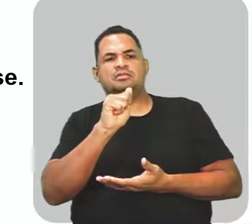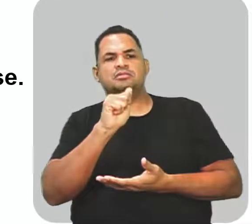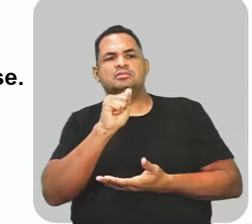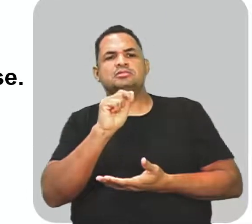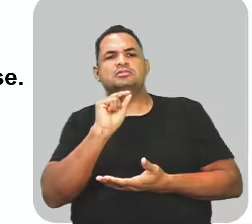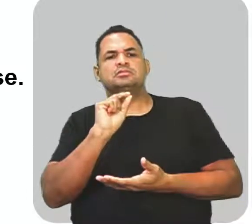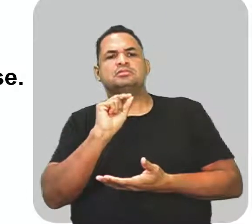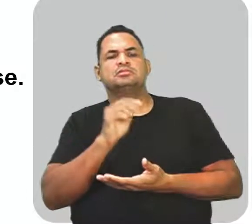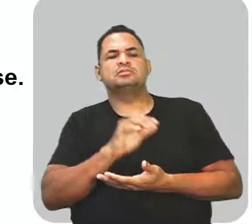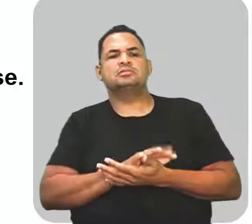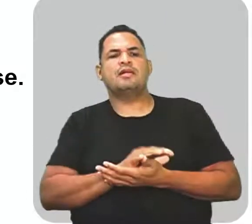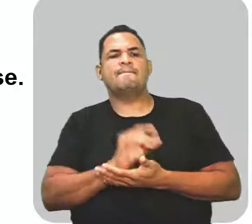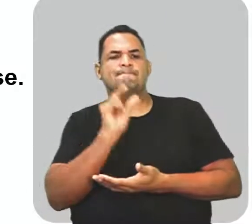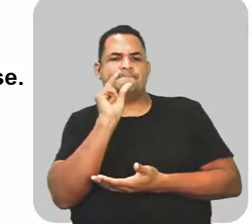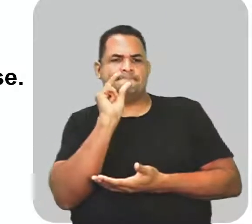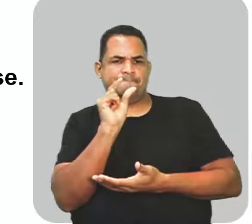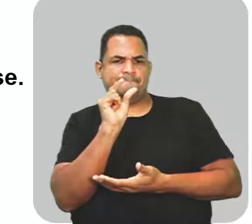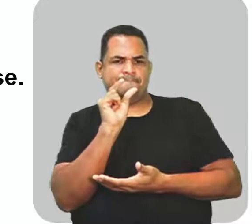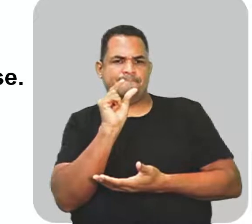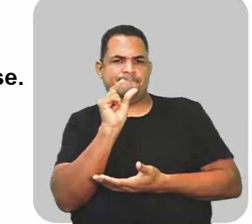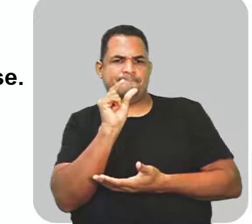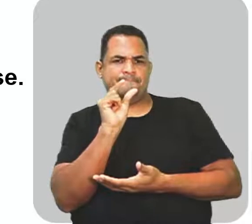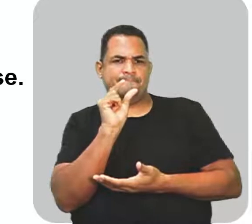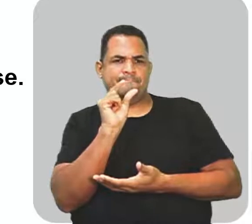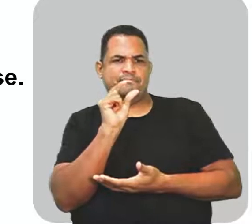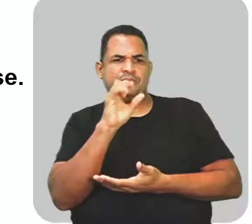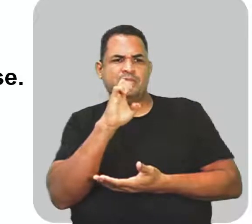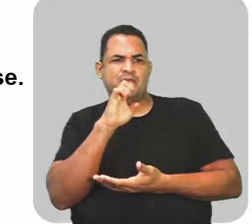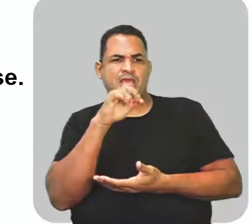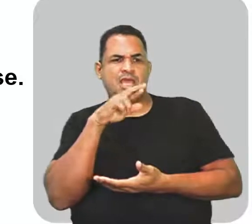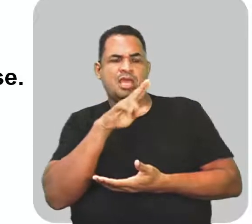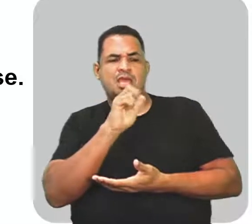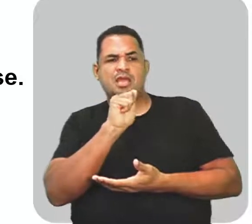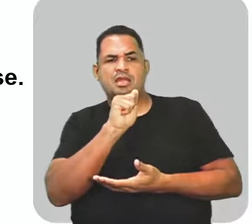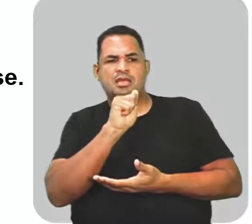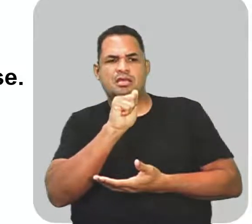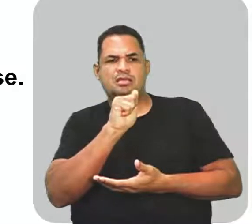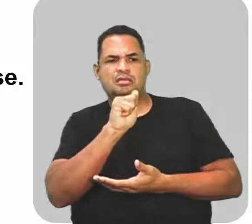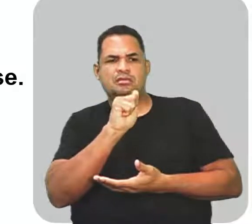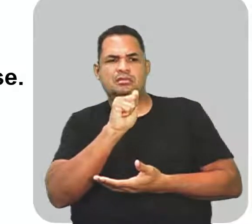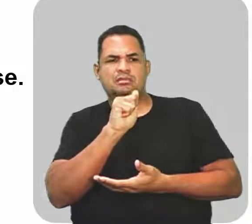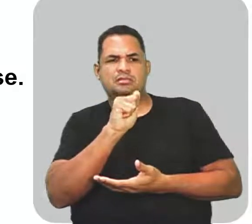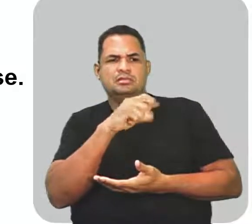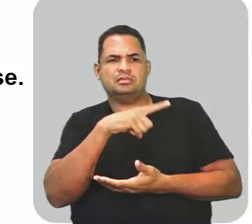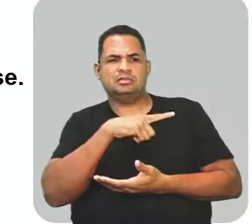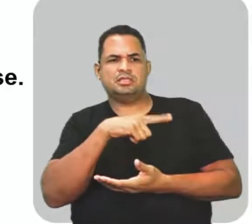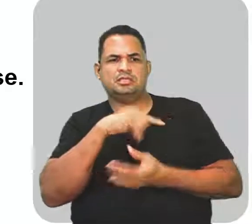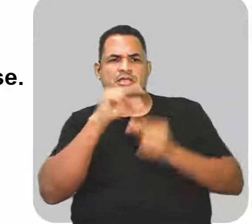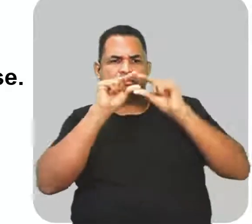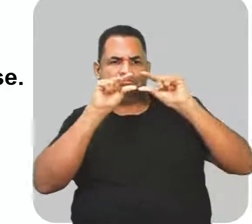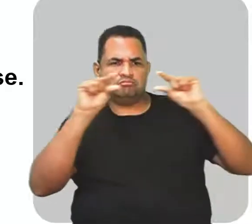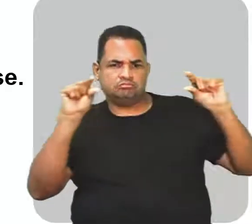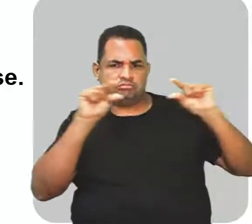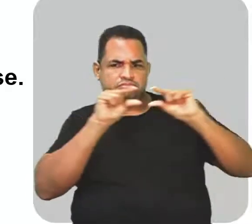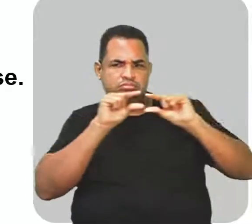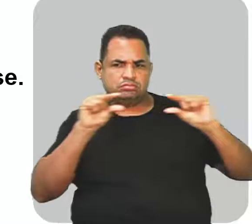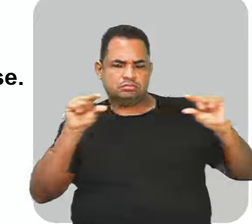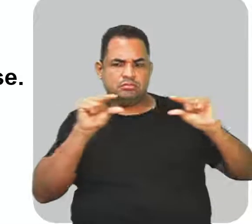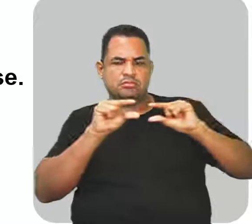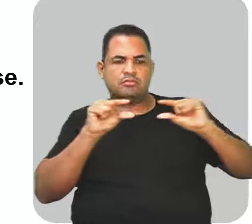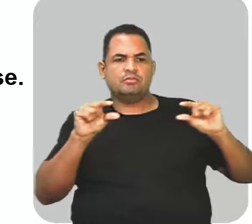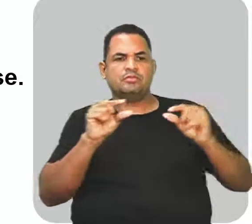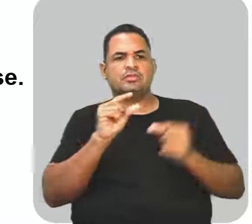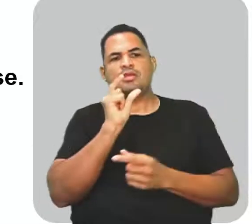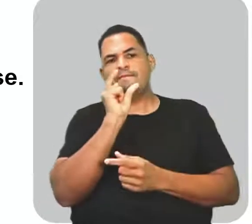início é a palavra era. Então perceba que aí nós temos os três versos iniciado